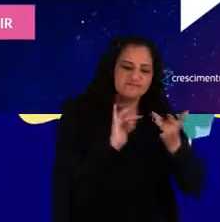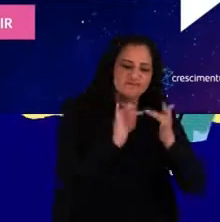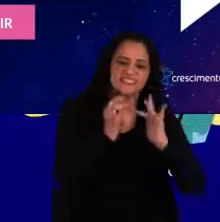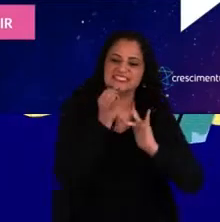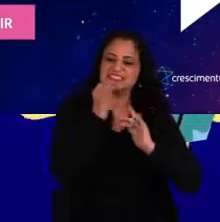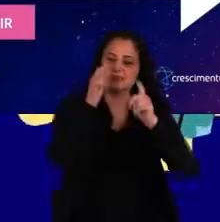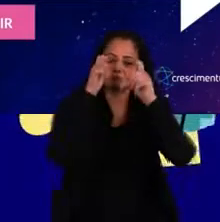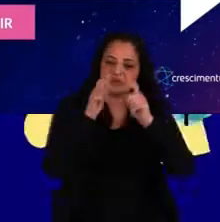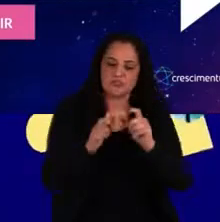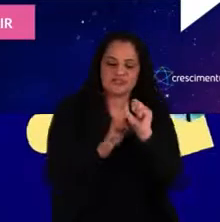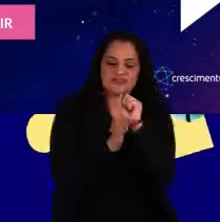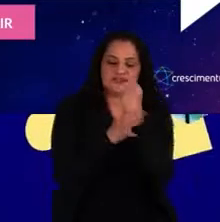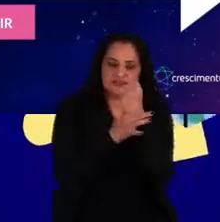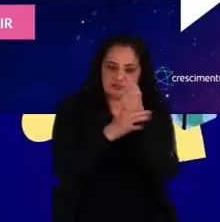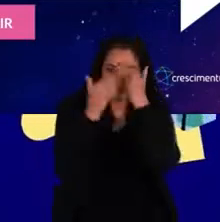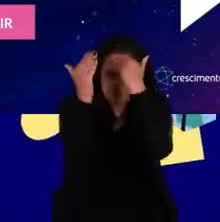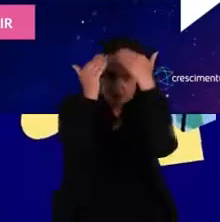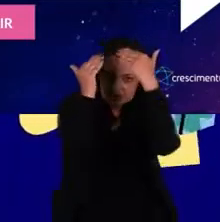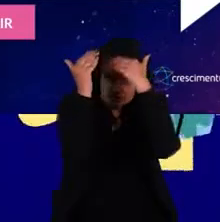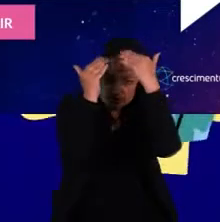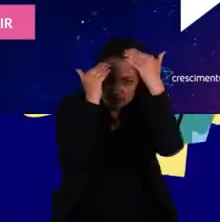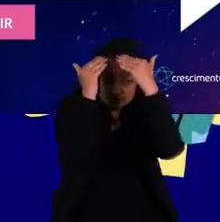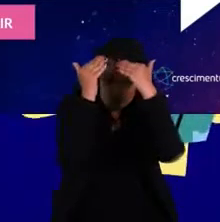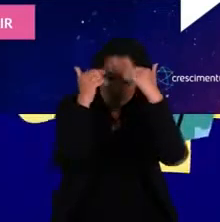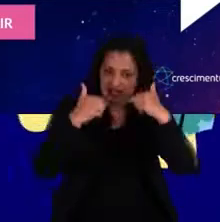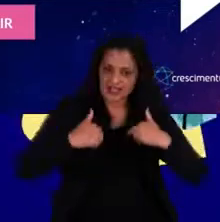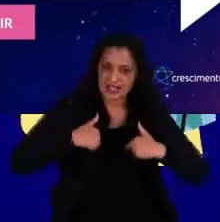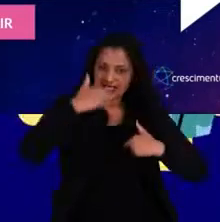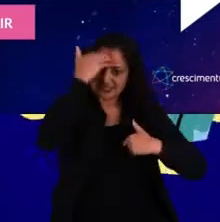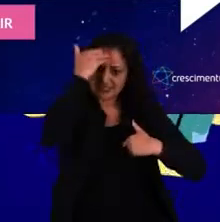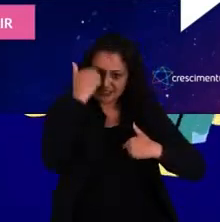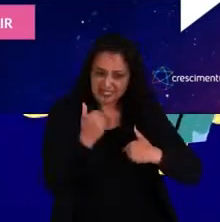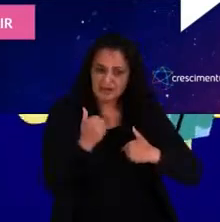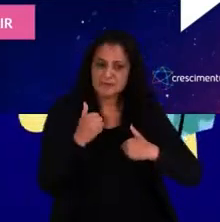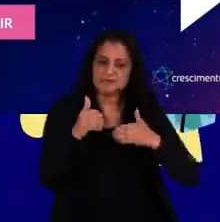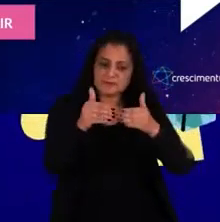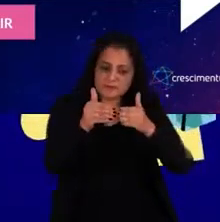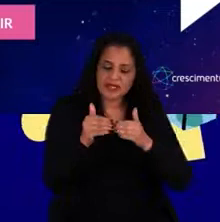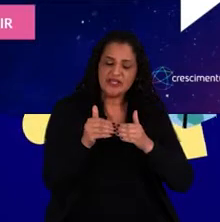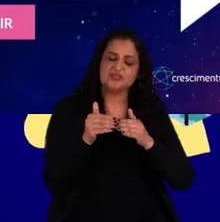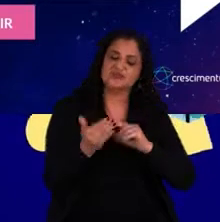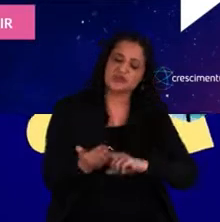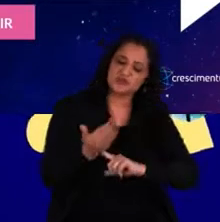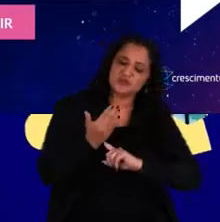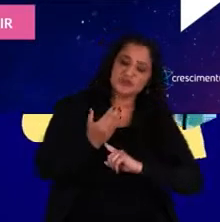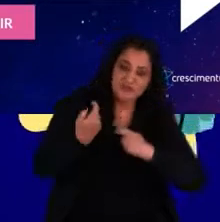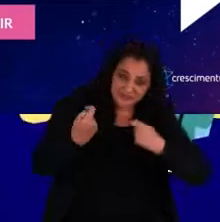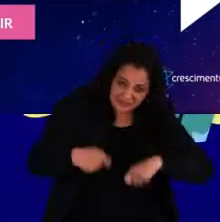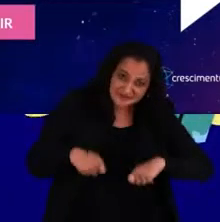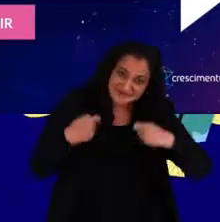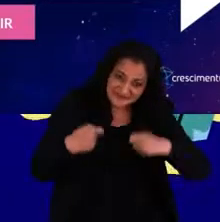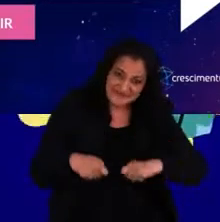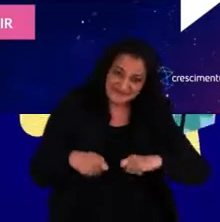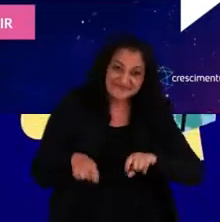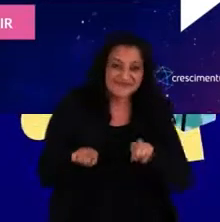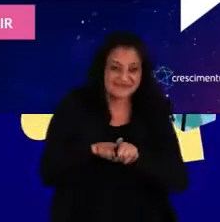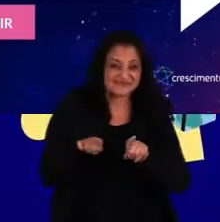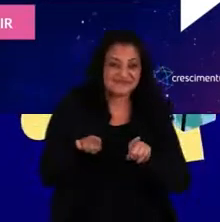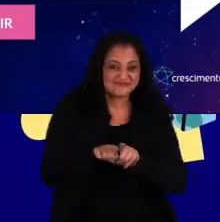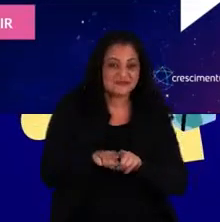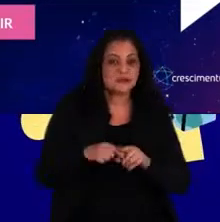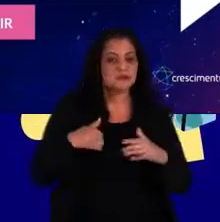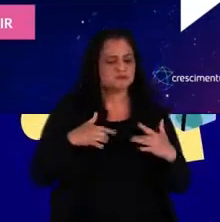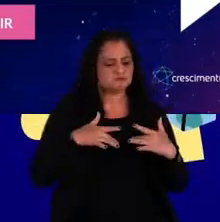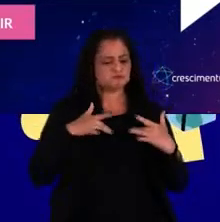num lugar onde há segurança psicológica, eu sei que eu posso pedir ajuda quando eu preciso. Da mesma